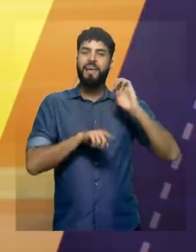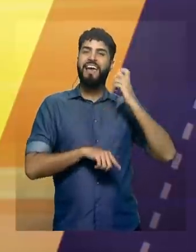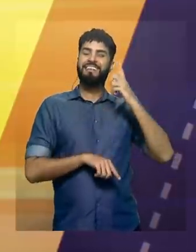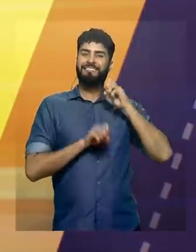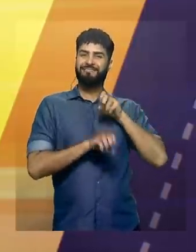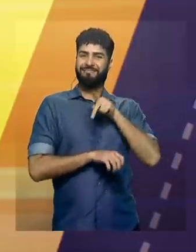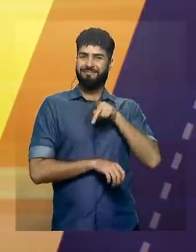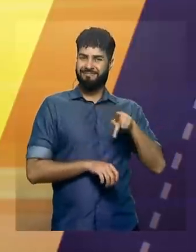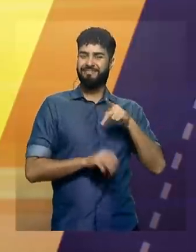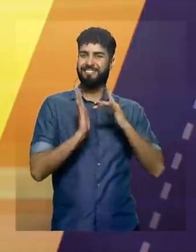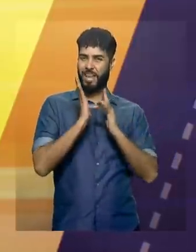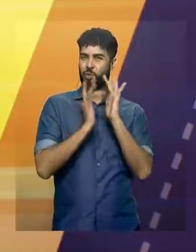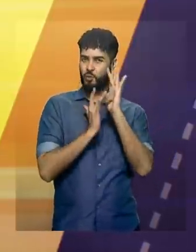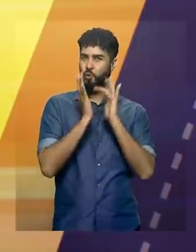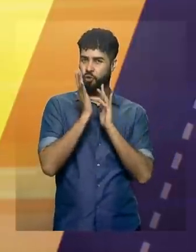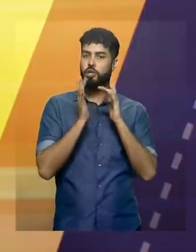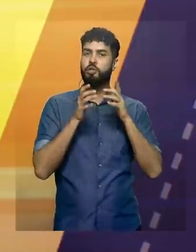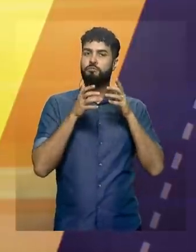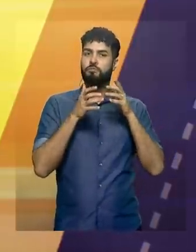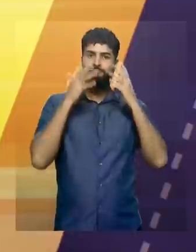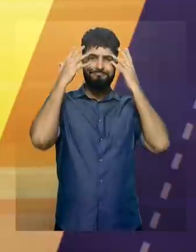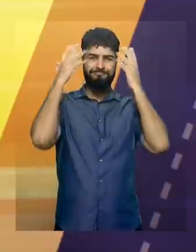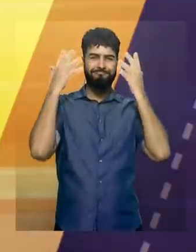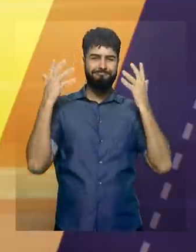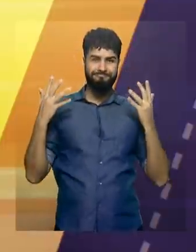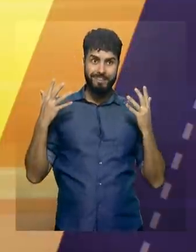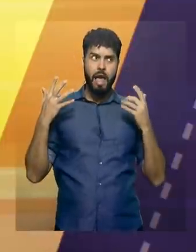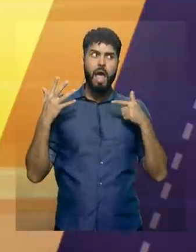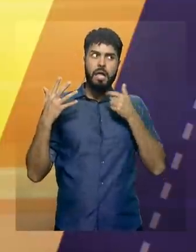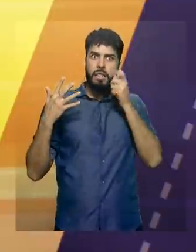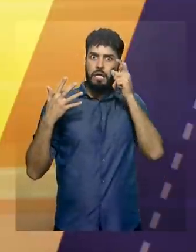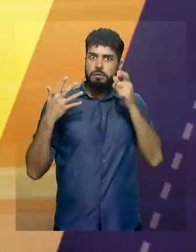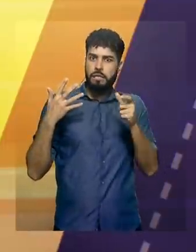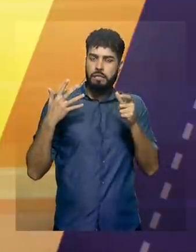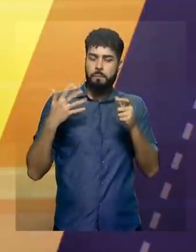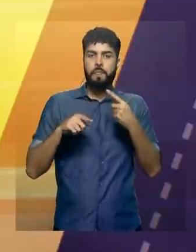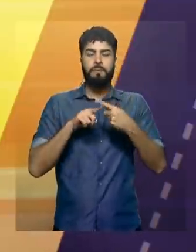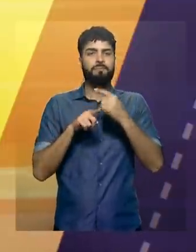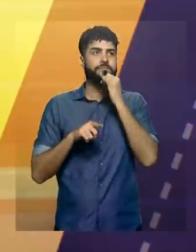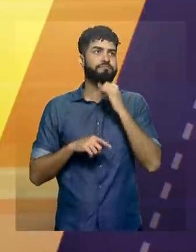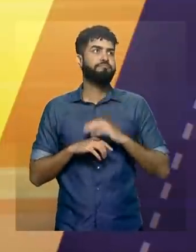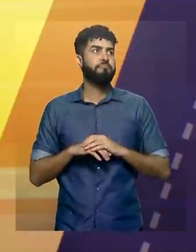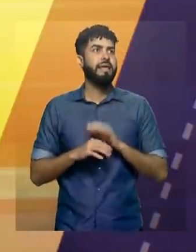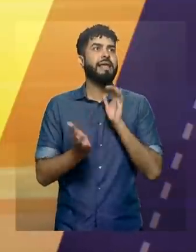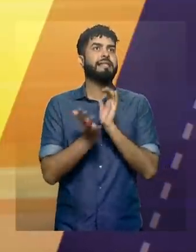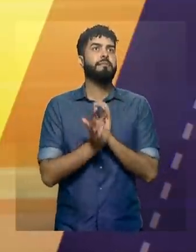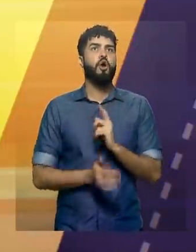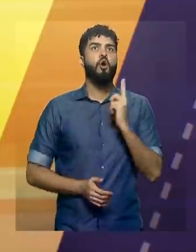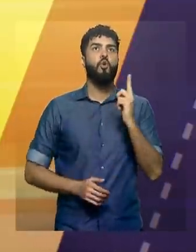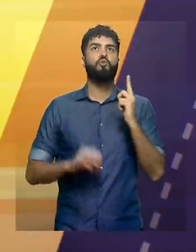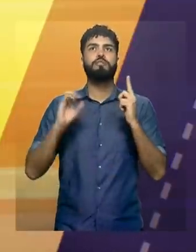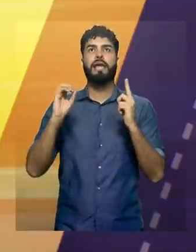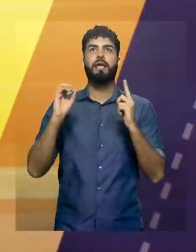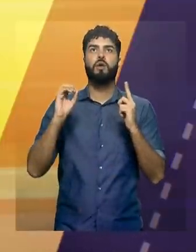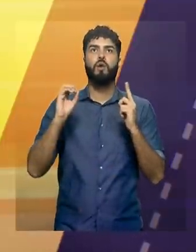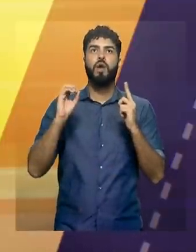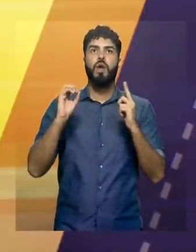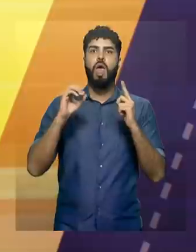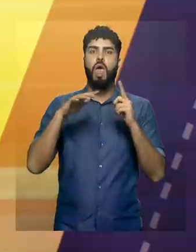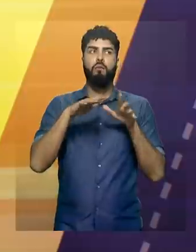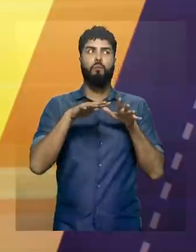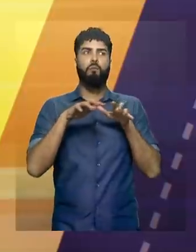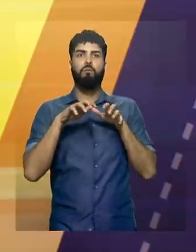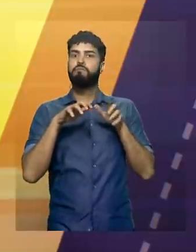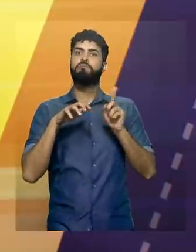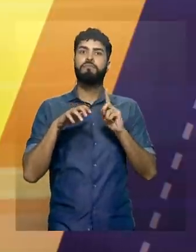Jesus, deixou é muito interessante. Hoje, é difícil ver o time fazer um a zero e recuar. Está muito mais fácil a gente ver uma